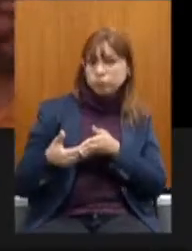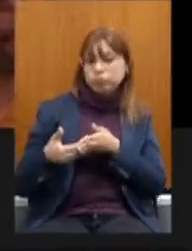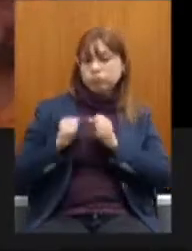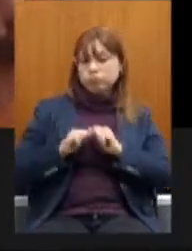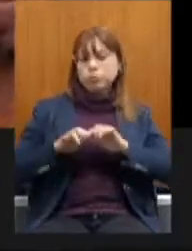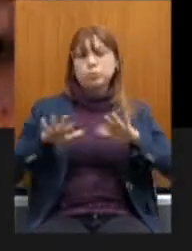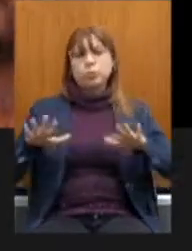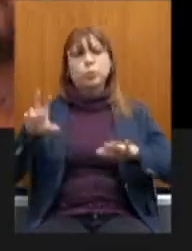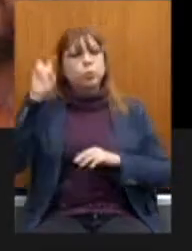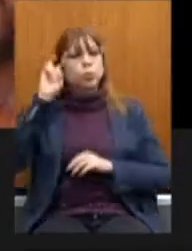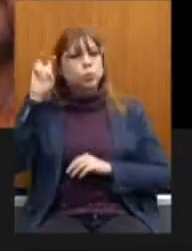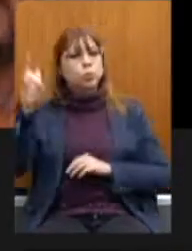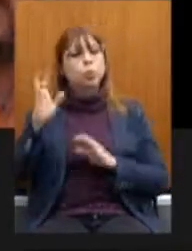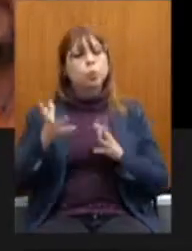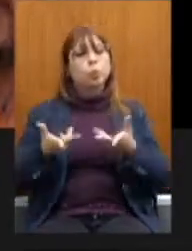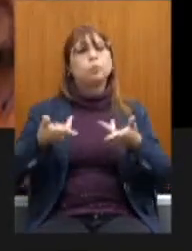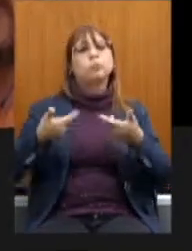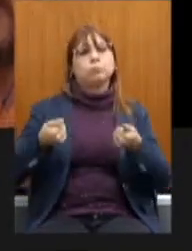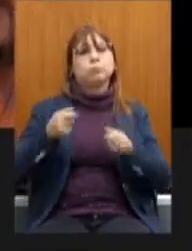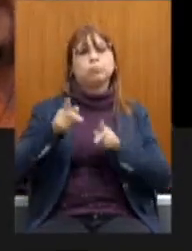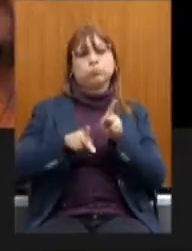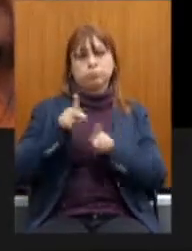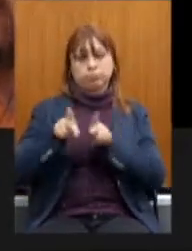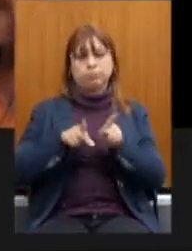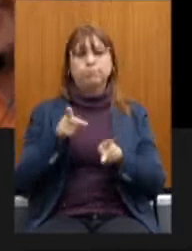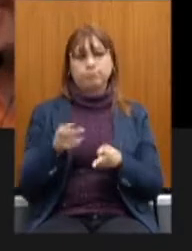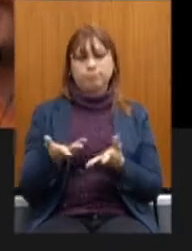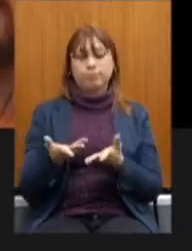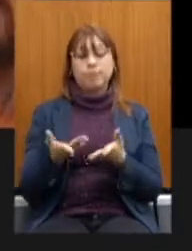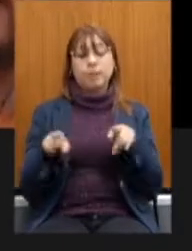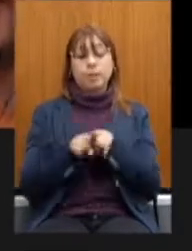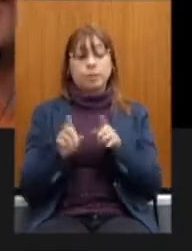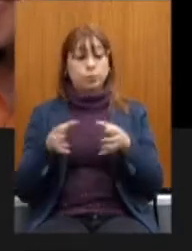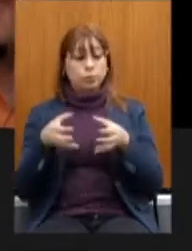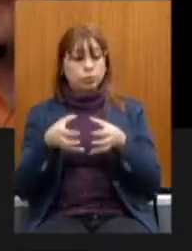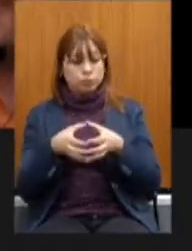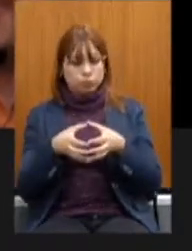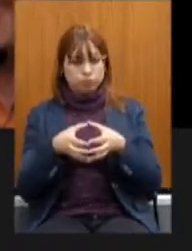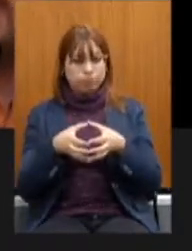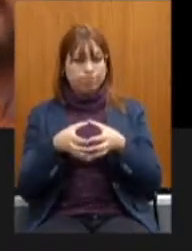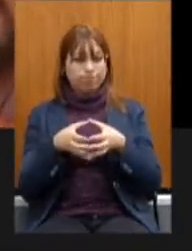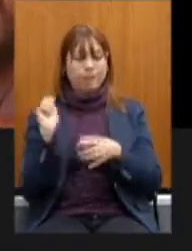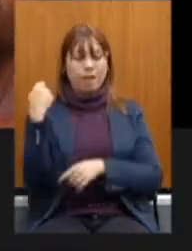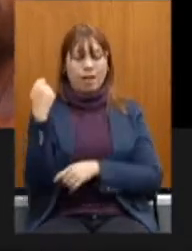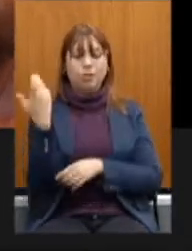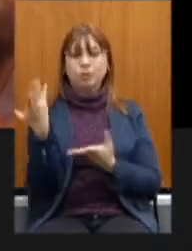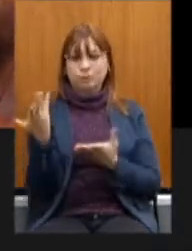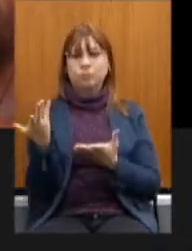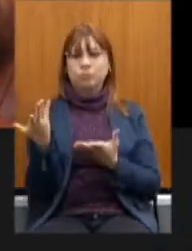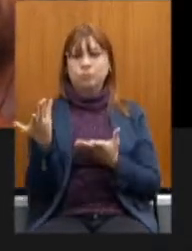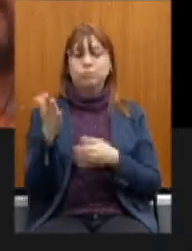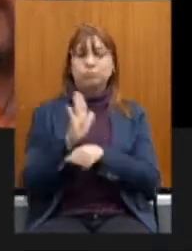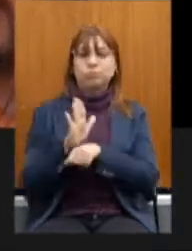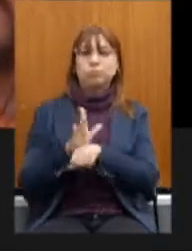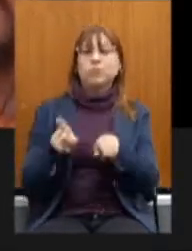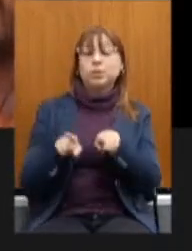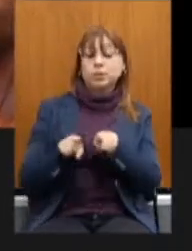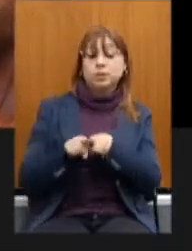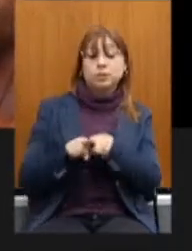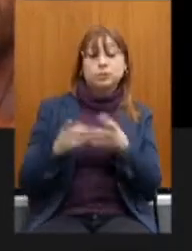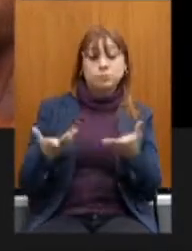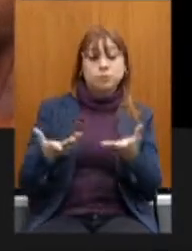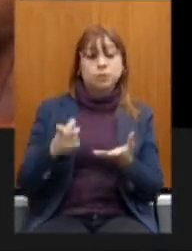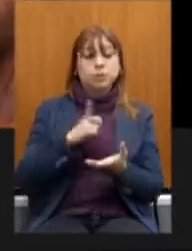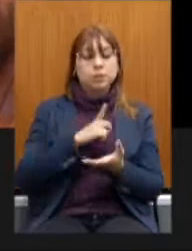de alta qualidade à população e os corpos artistas, além dessa contribuição, eles fortalecem a